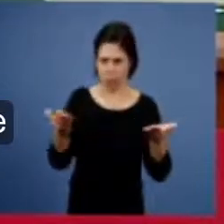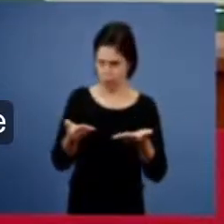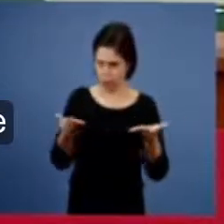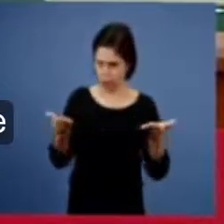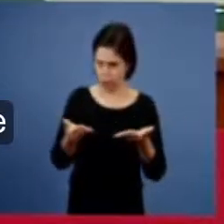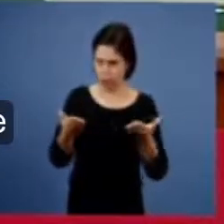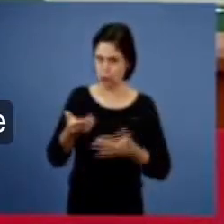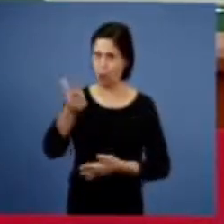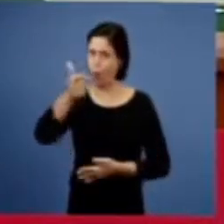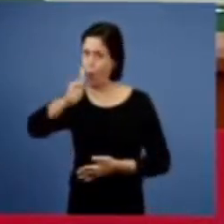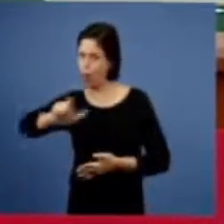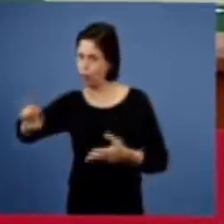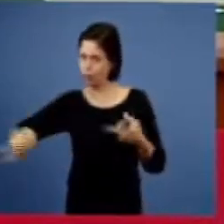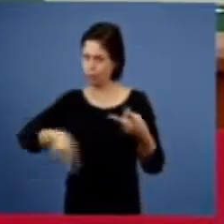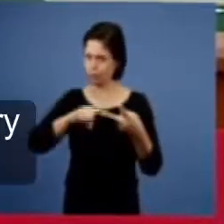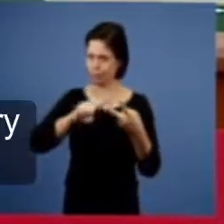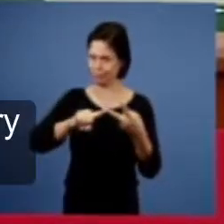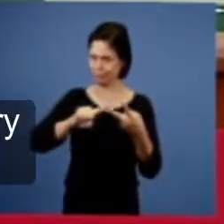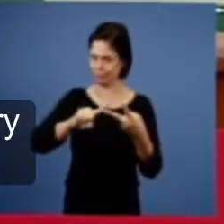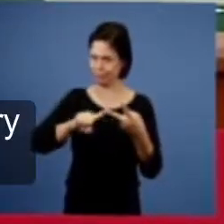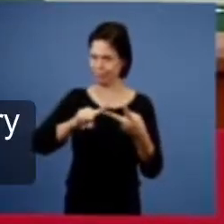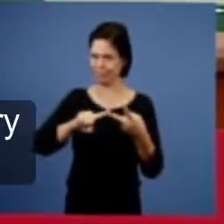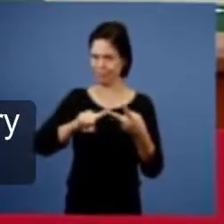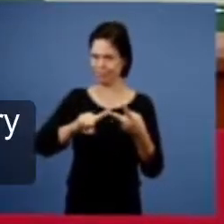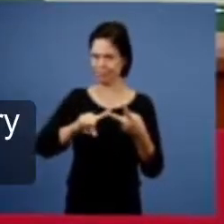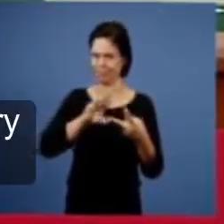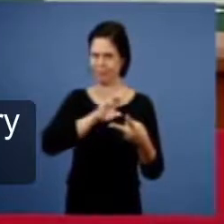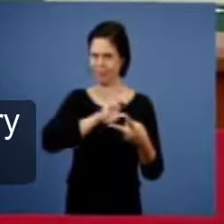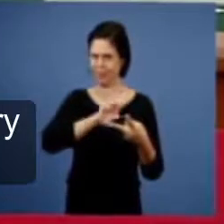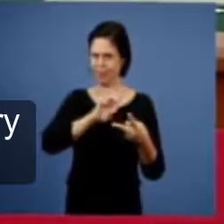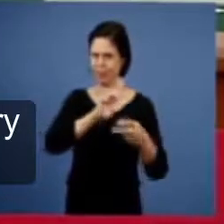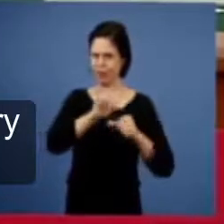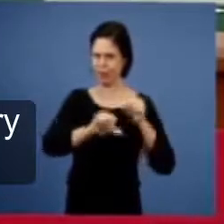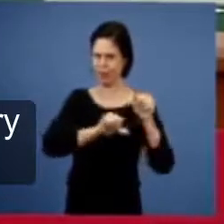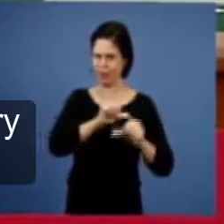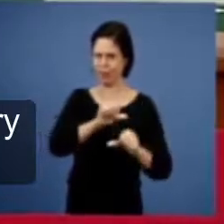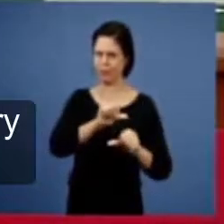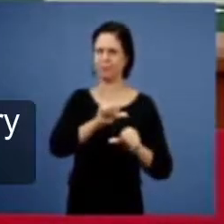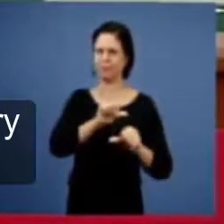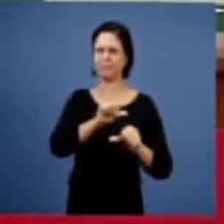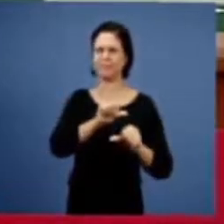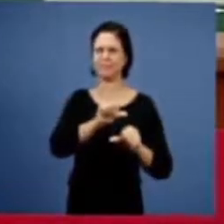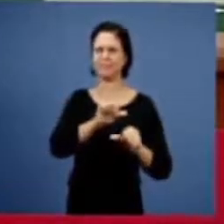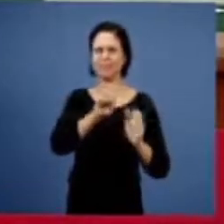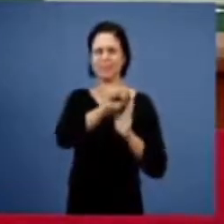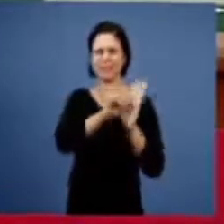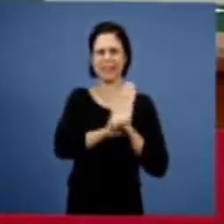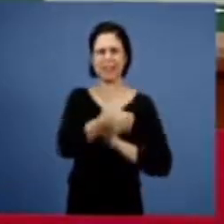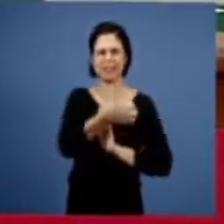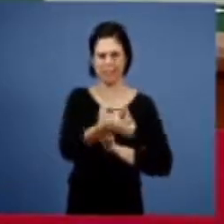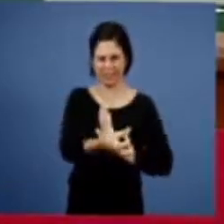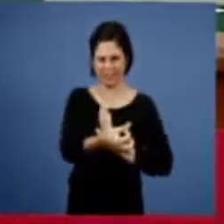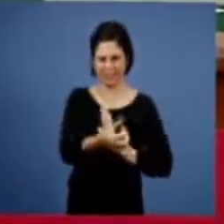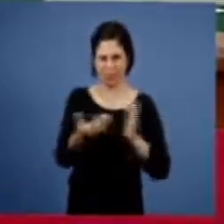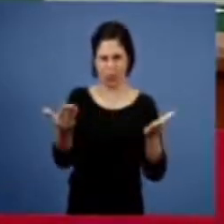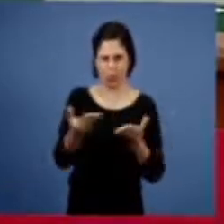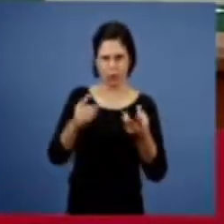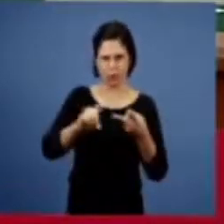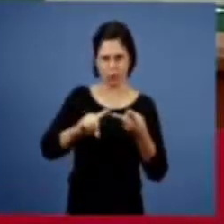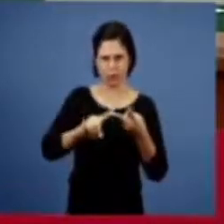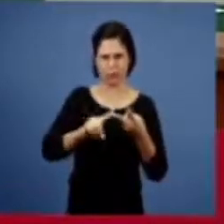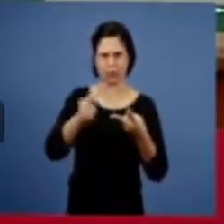no outro princípio da reforma religiosa do século XVI, que será a abordagem do nosso assunto,